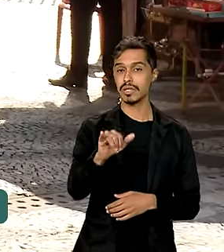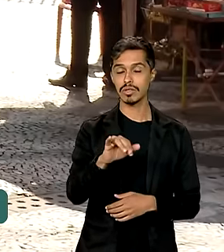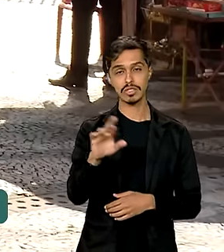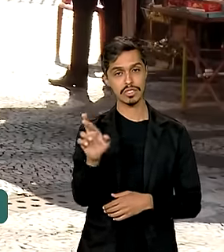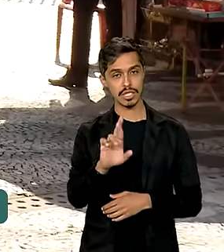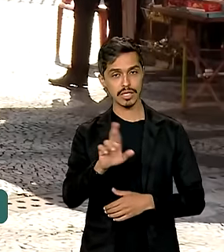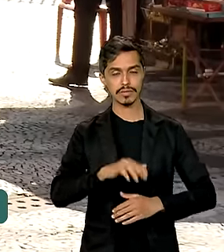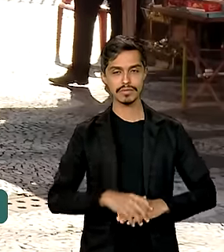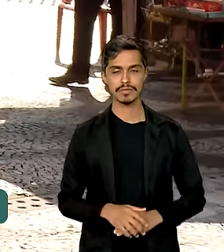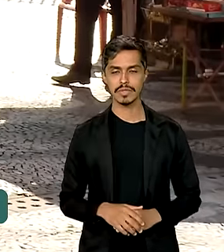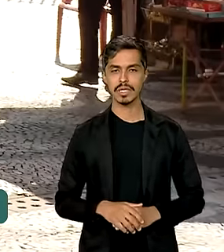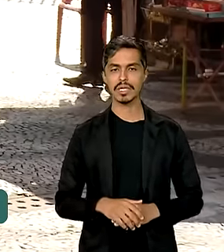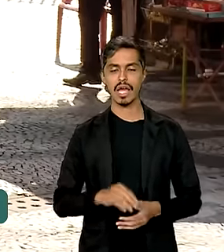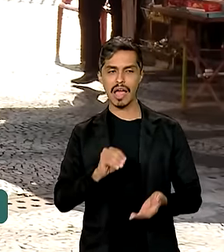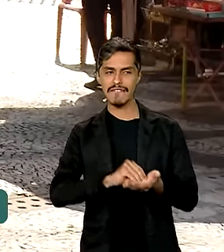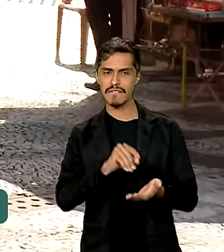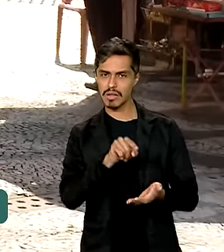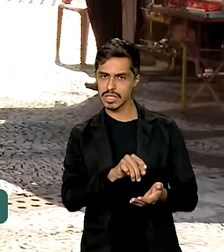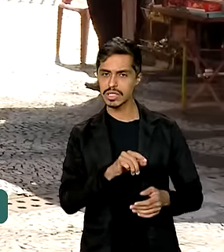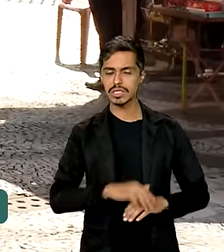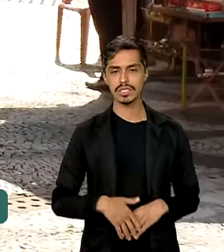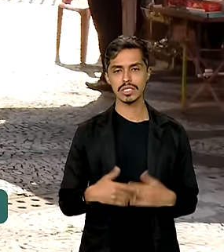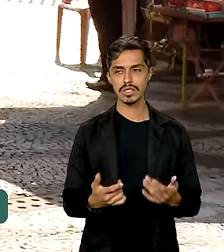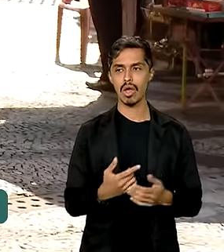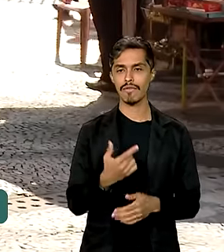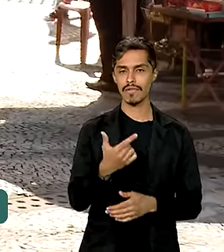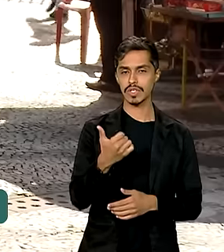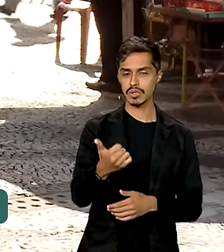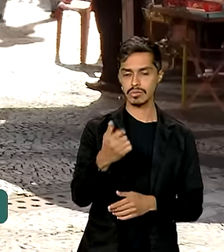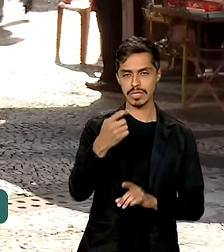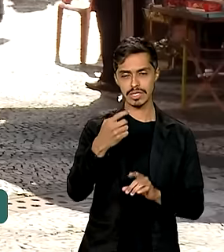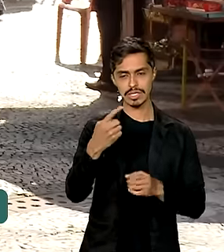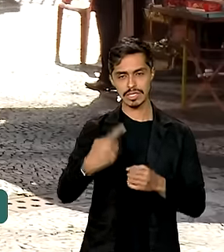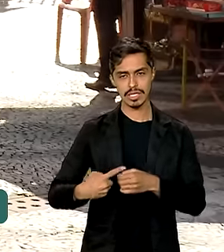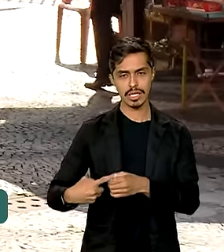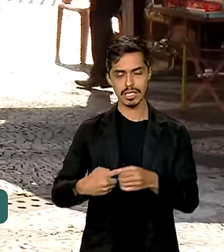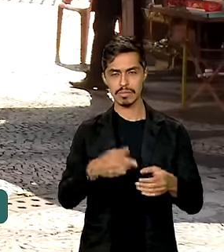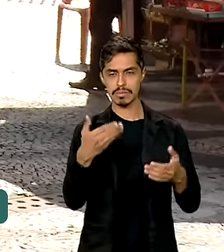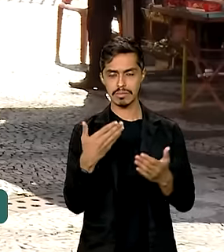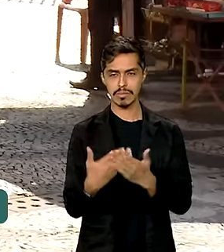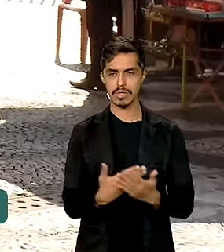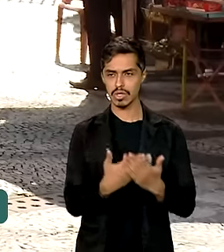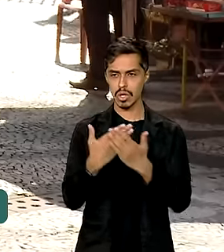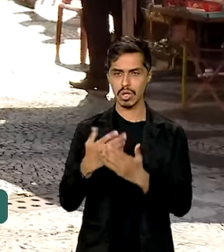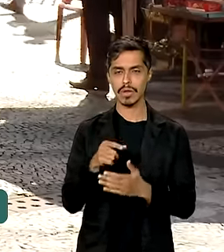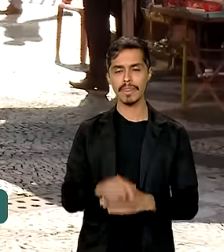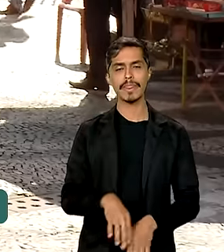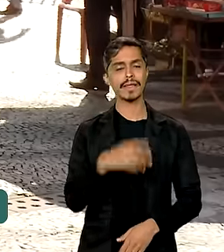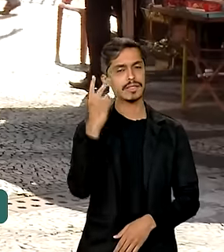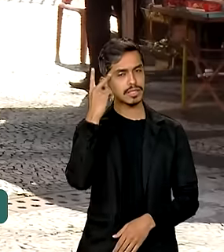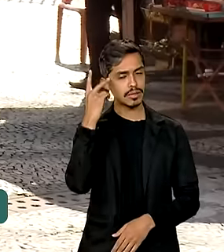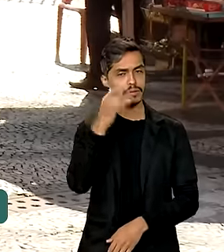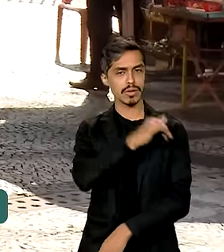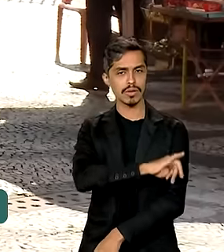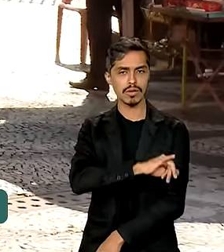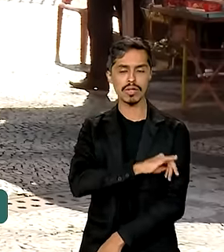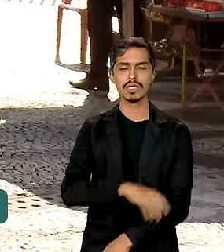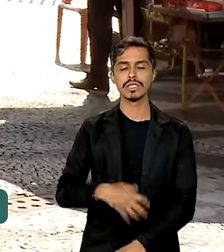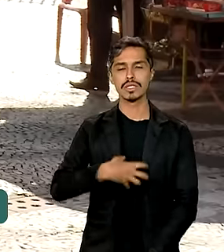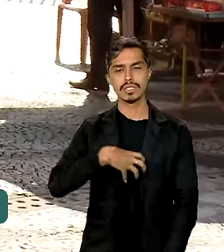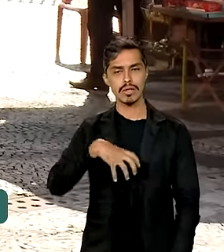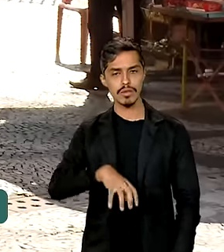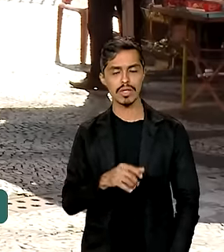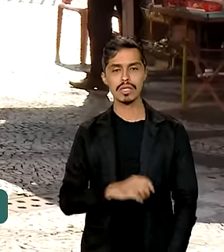levantamento tem, entre as 21 cidades das quais participam desse estudo, São Paulo, Rio de Janeiro, Salvador,